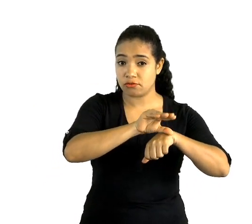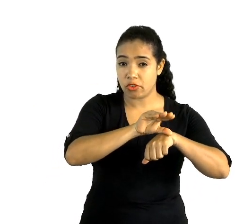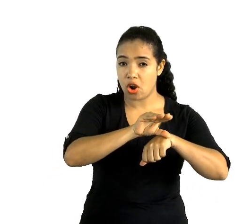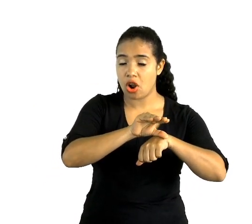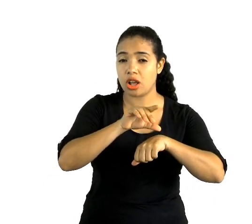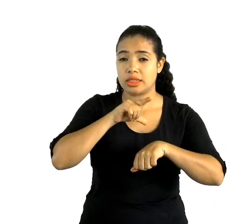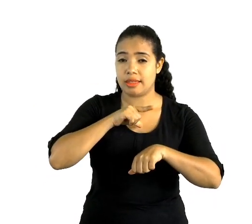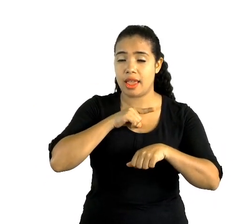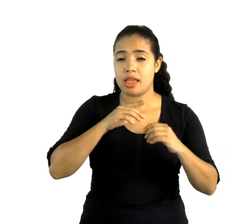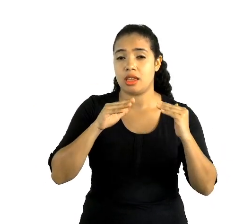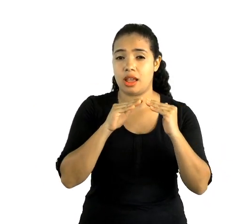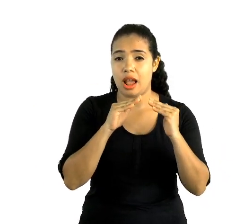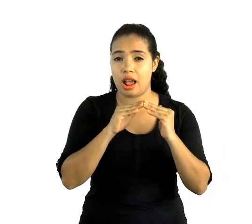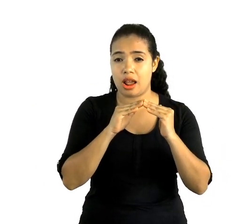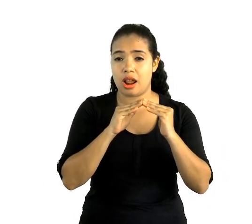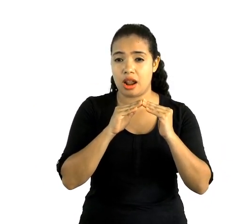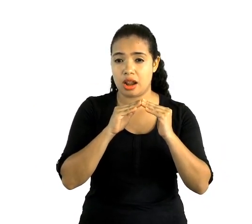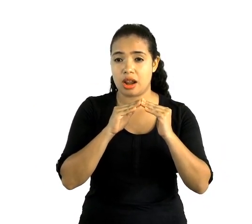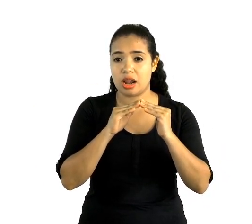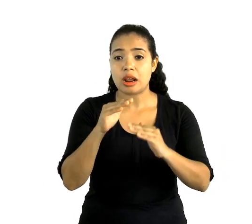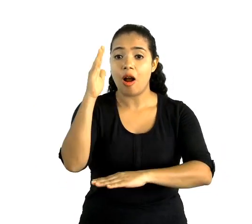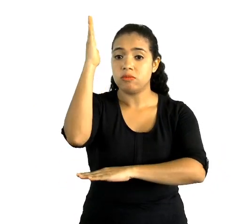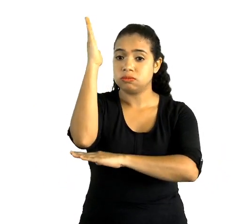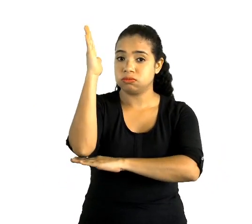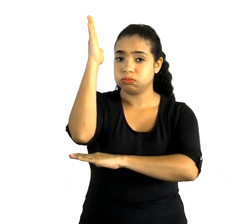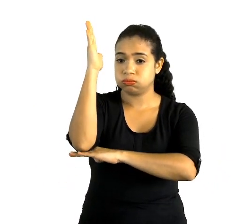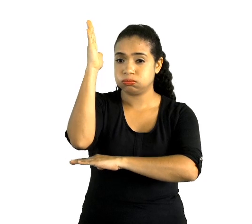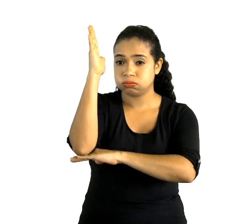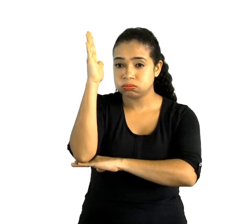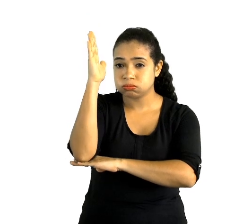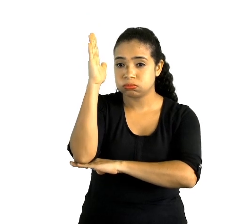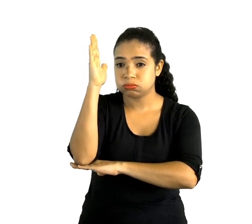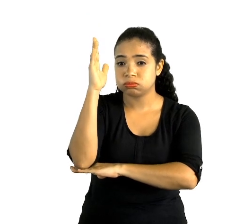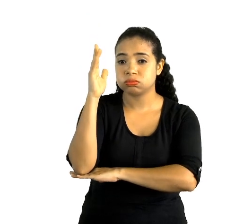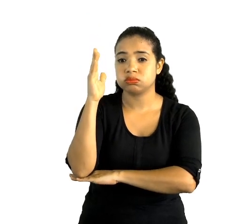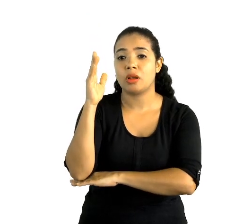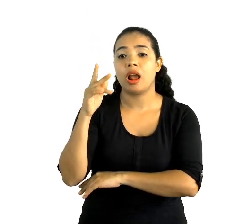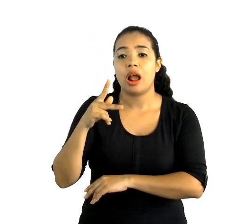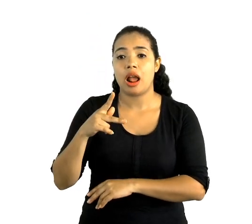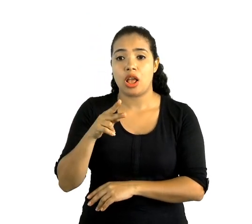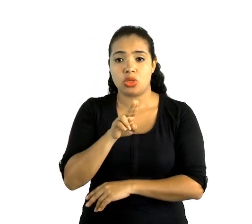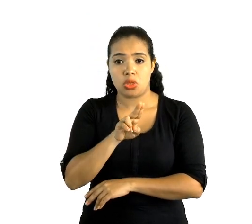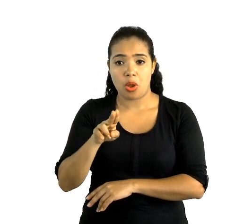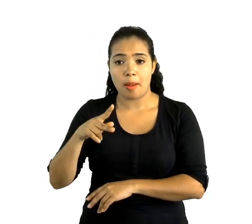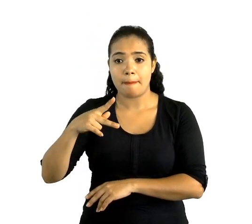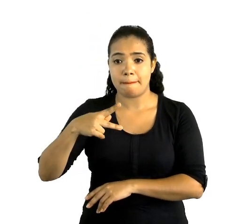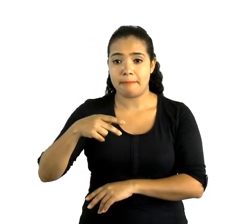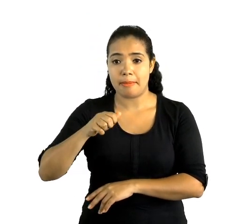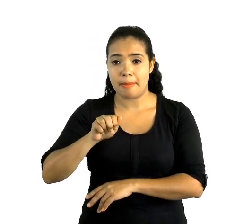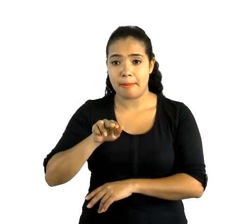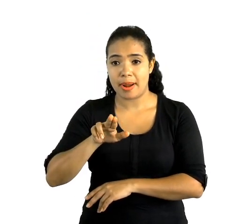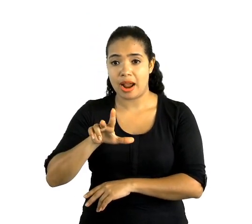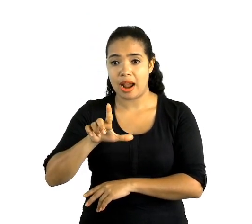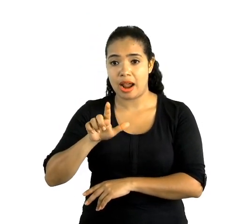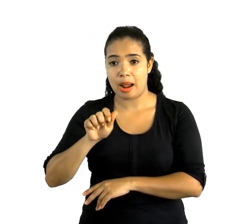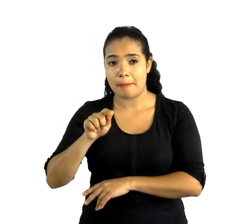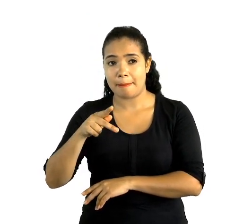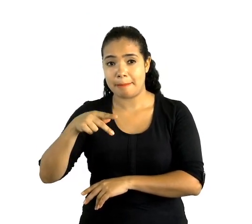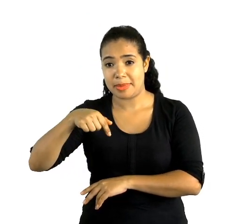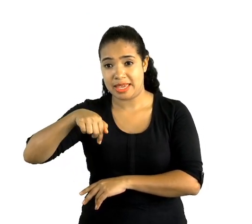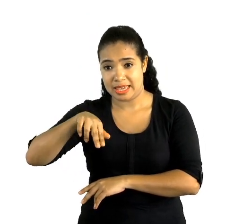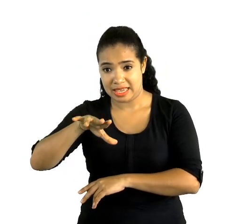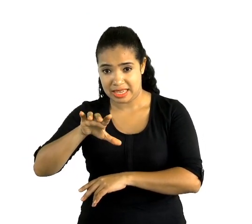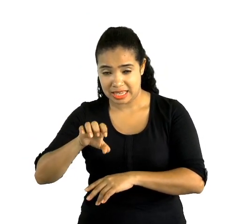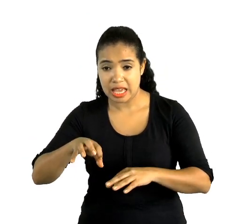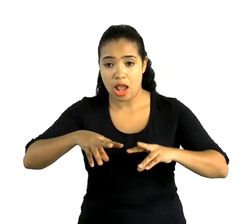nós temos uma casa de pau a pique. A casa de pau a pique, ela é feita de barro e madeira.